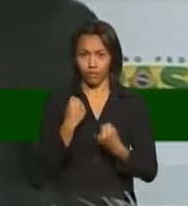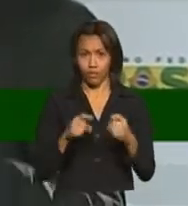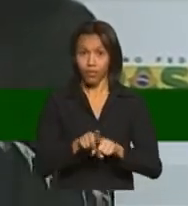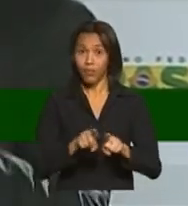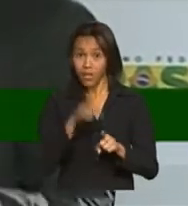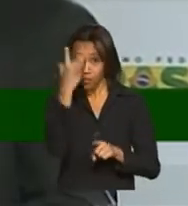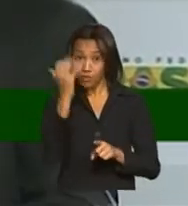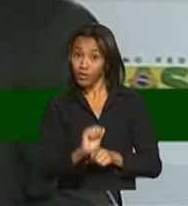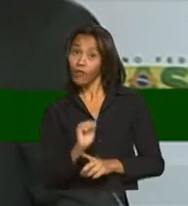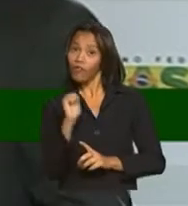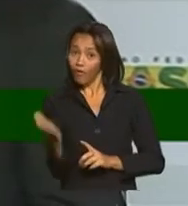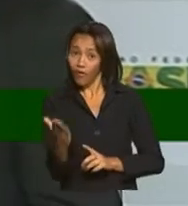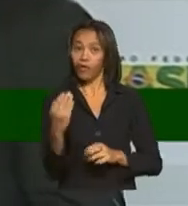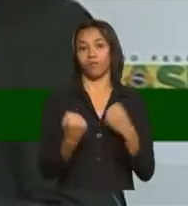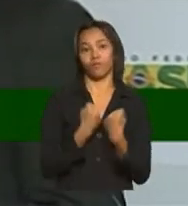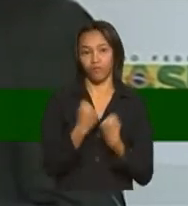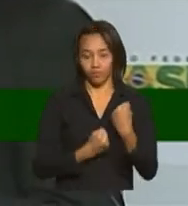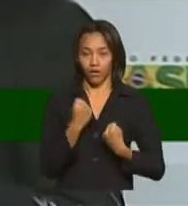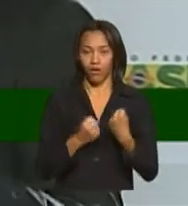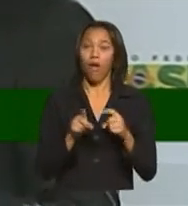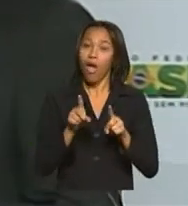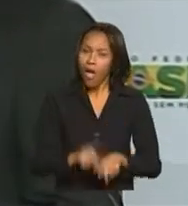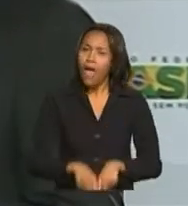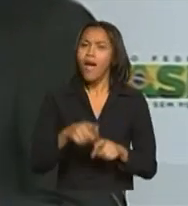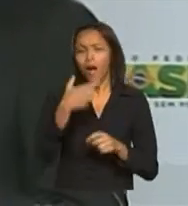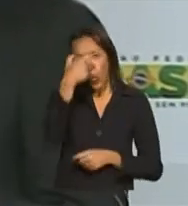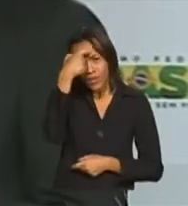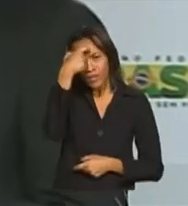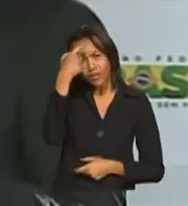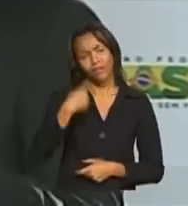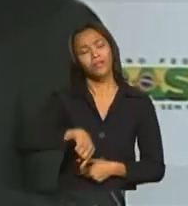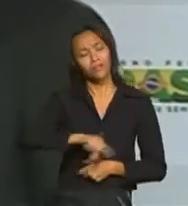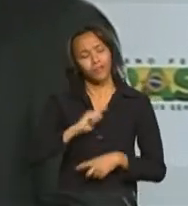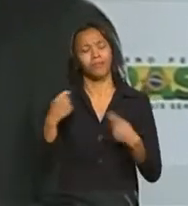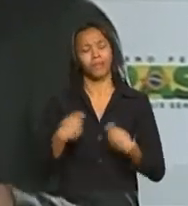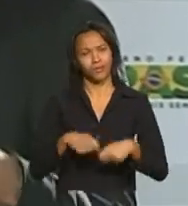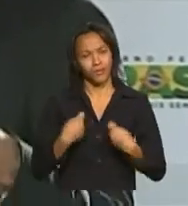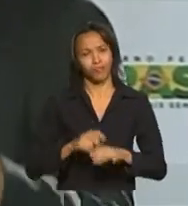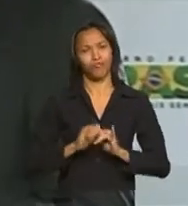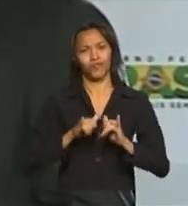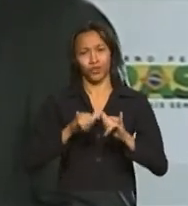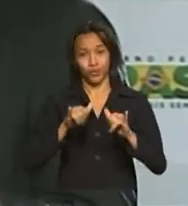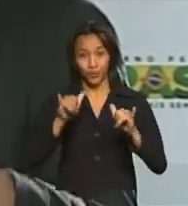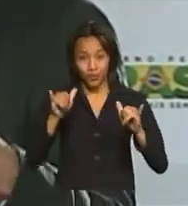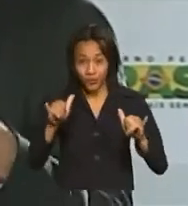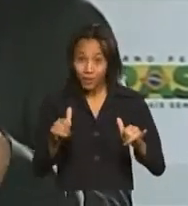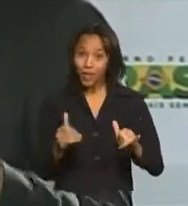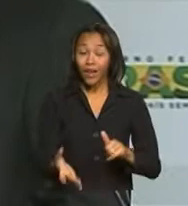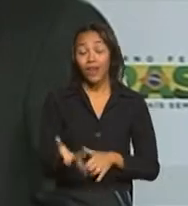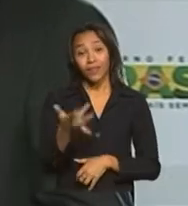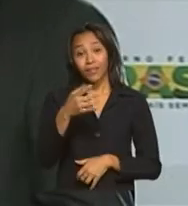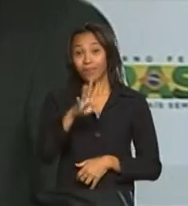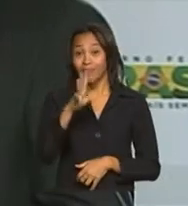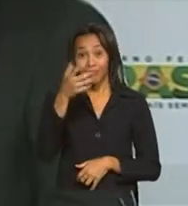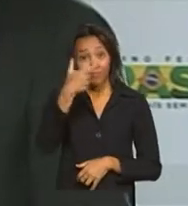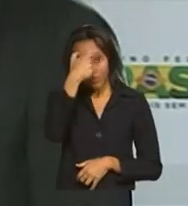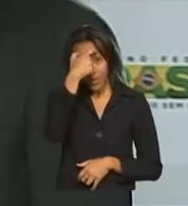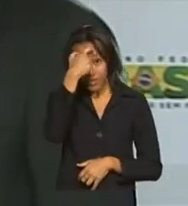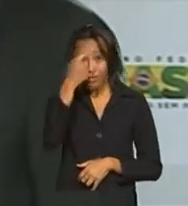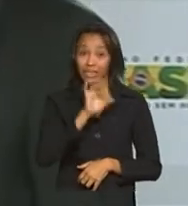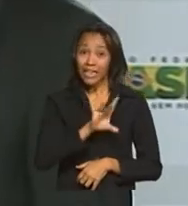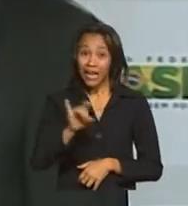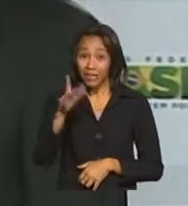está do outro lado. Ou seja, é essa a consciência que nós temos que incutir na cabeça de cada motorista